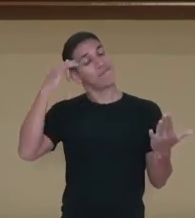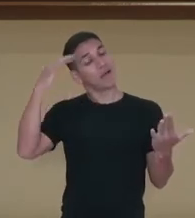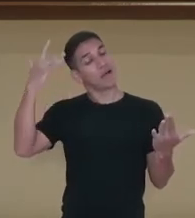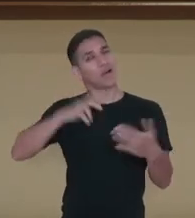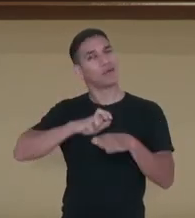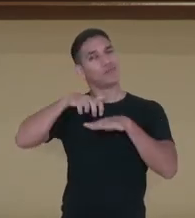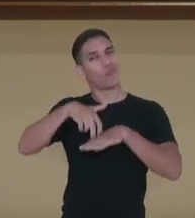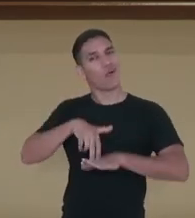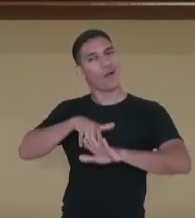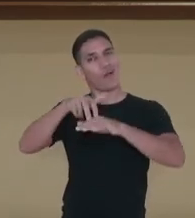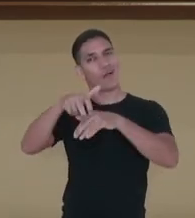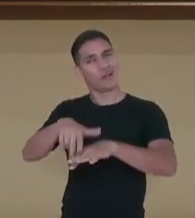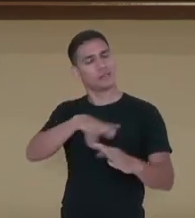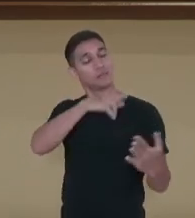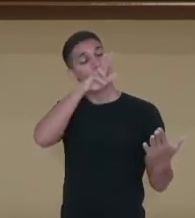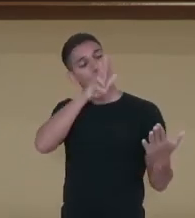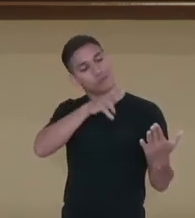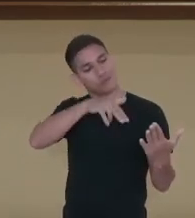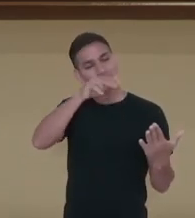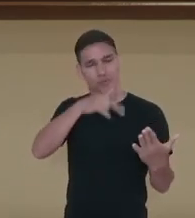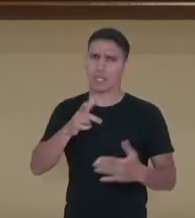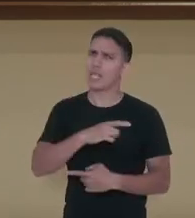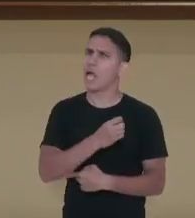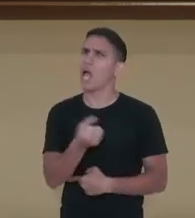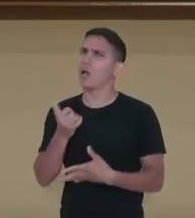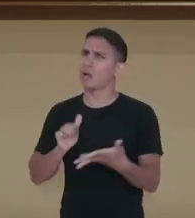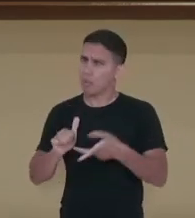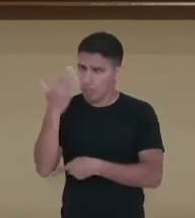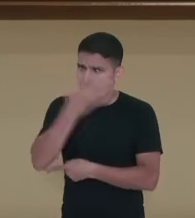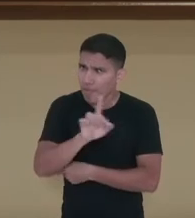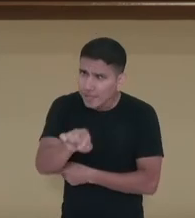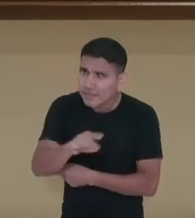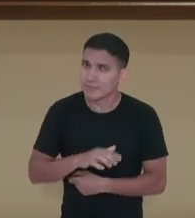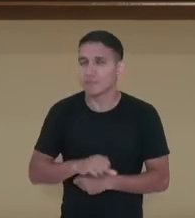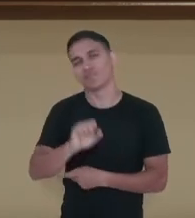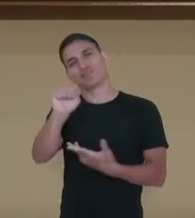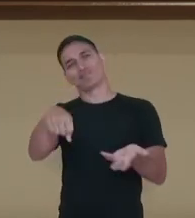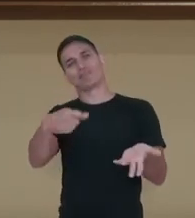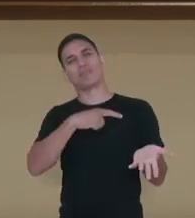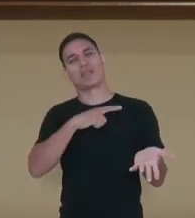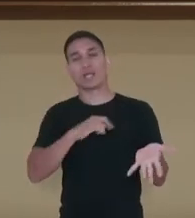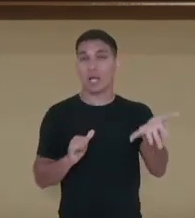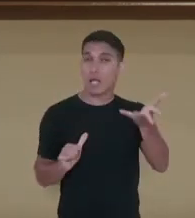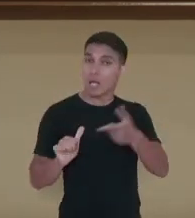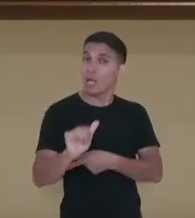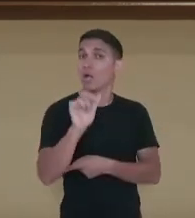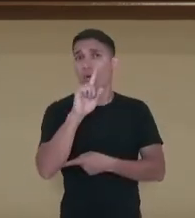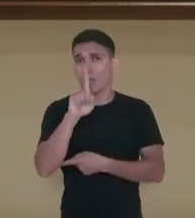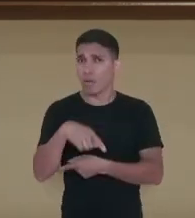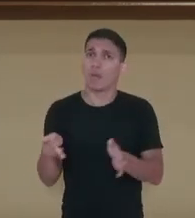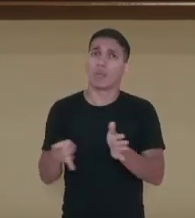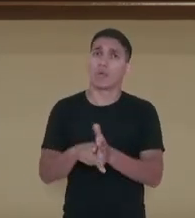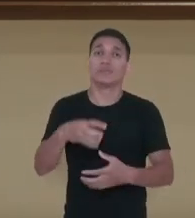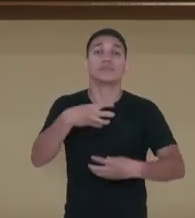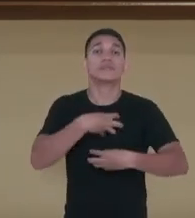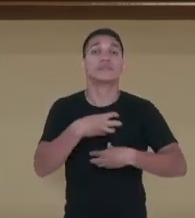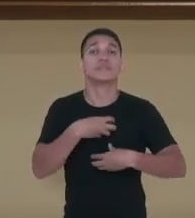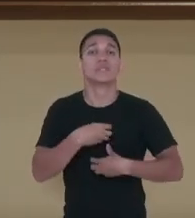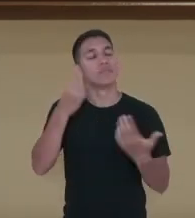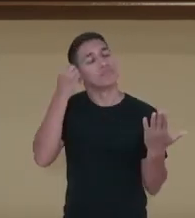mágico, deslizando. Há elementos que comprovam? Sim, os elementos que comprovam é o fato de ele estar